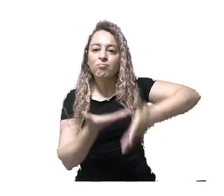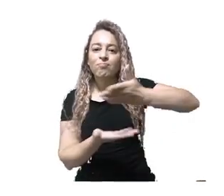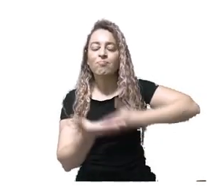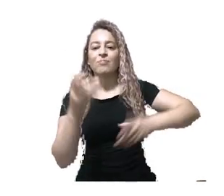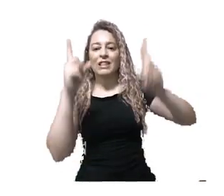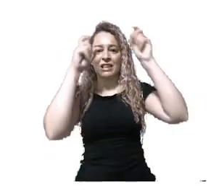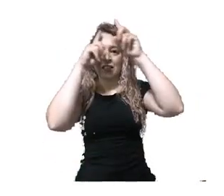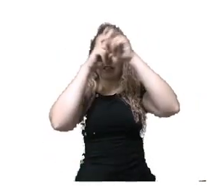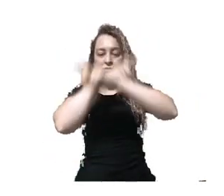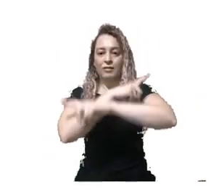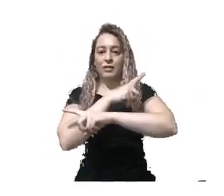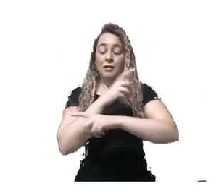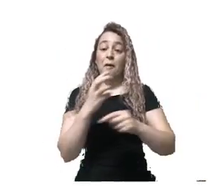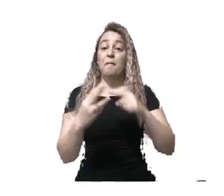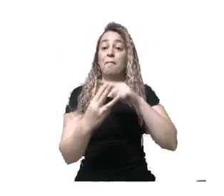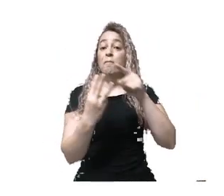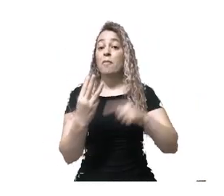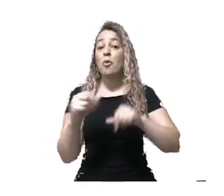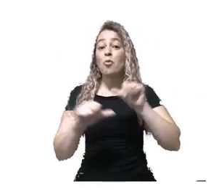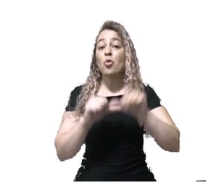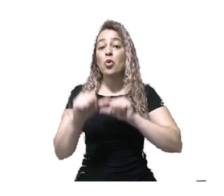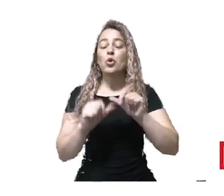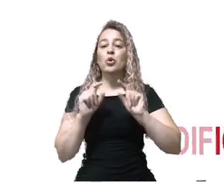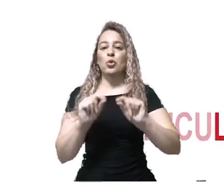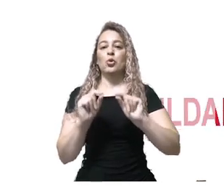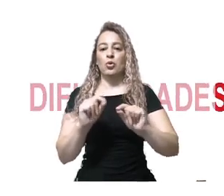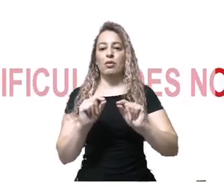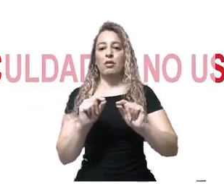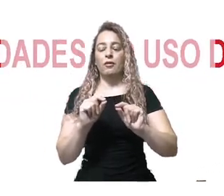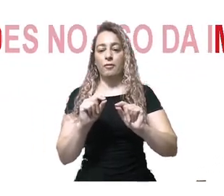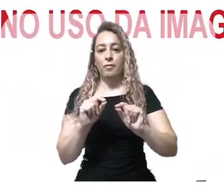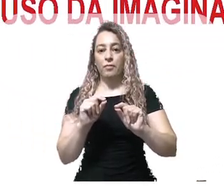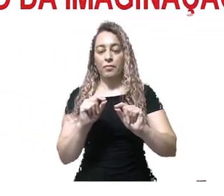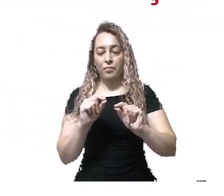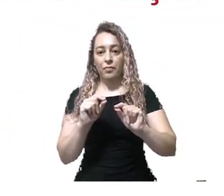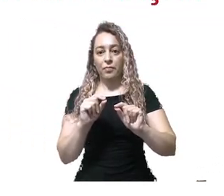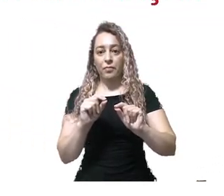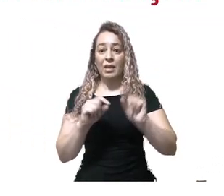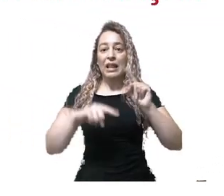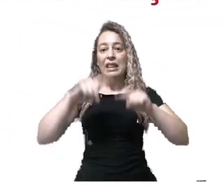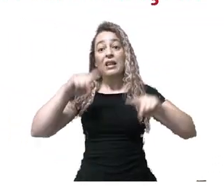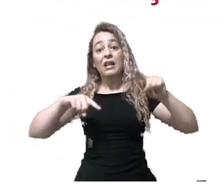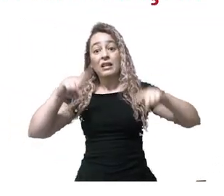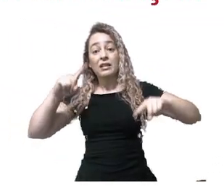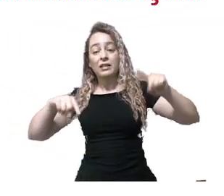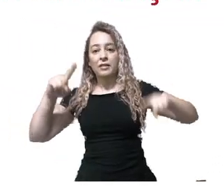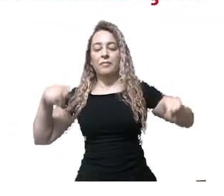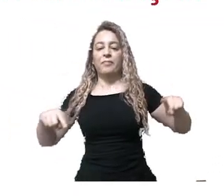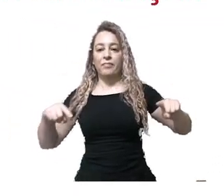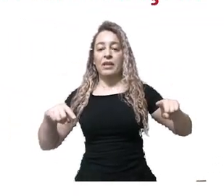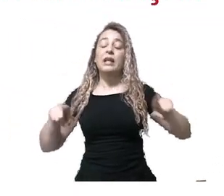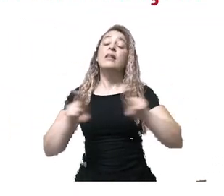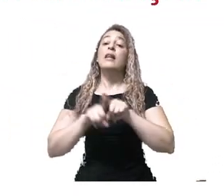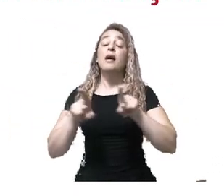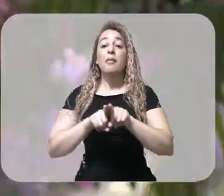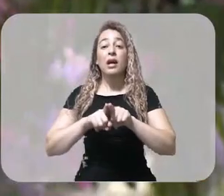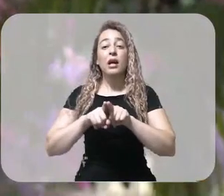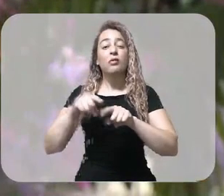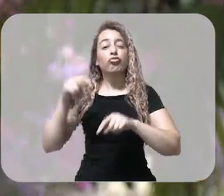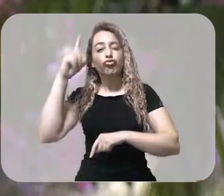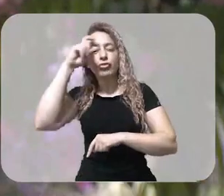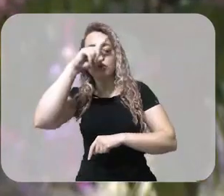intensidade desses problemas. Dificuldades no uso da imaginação é outra característica do autismo.